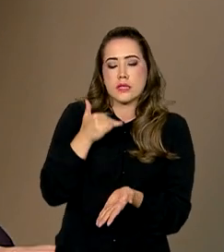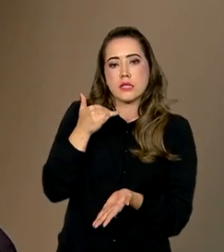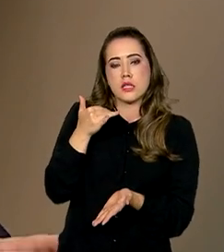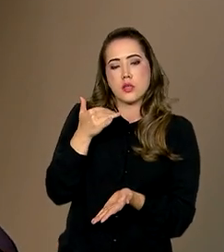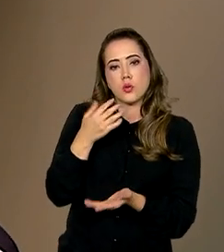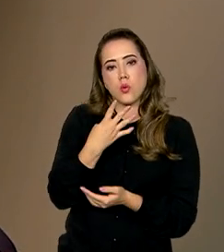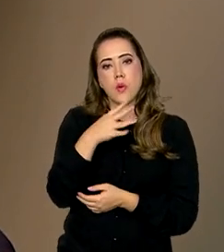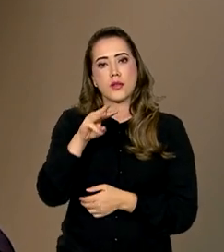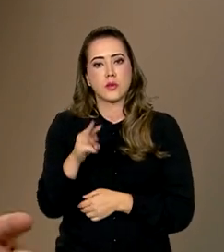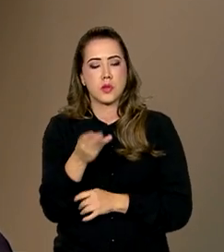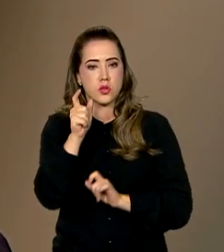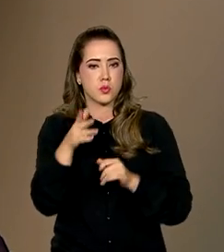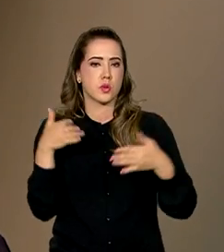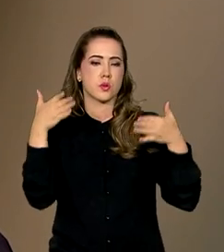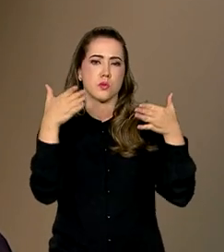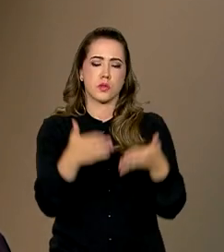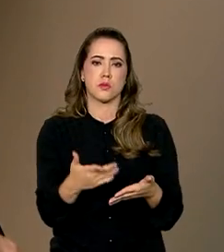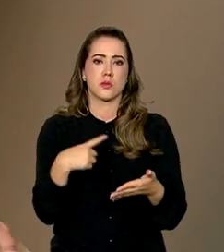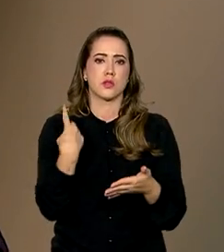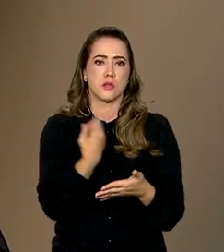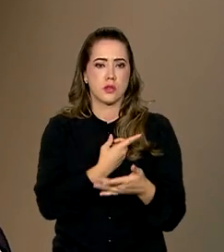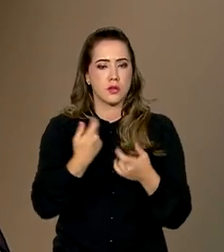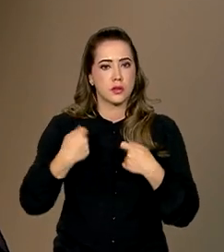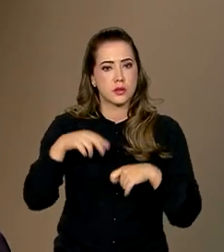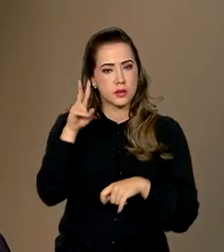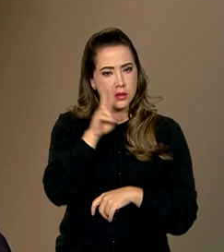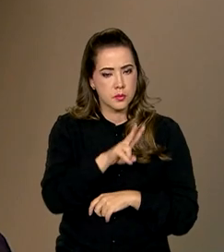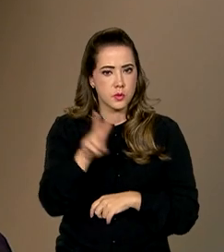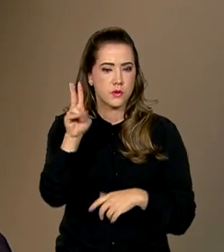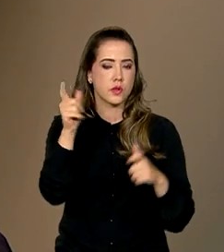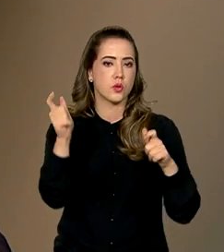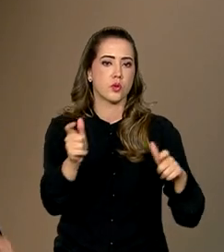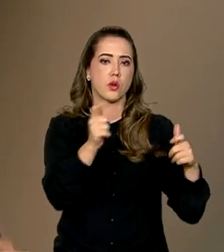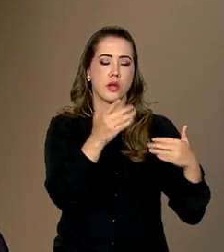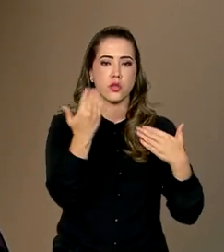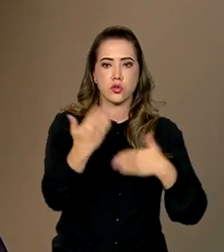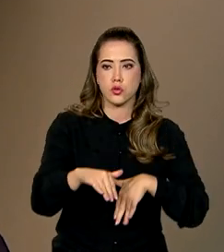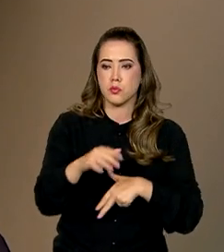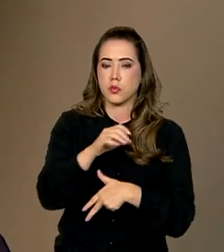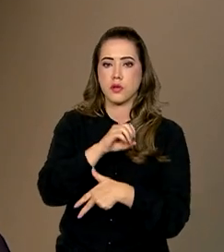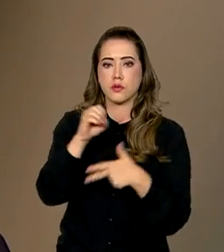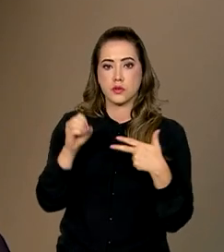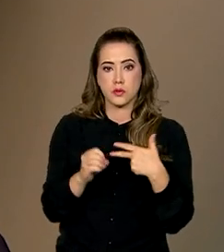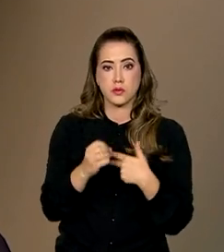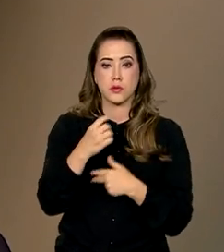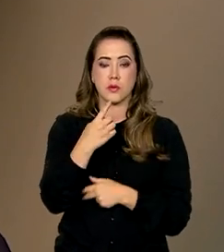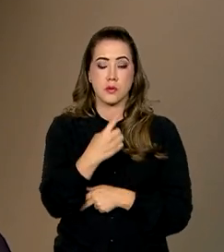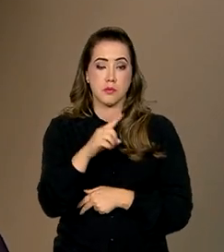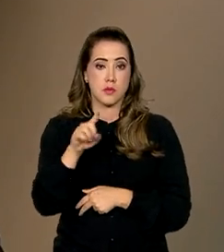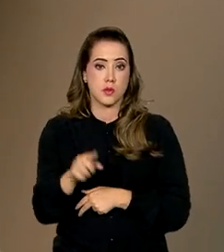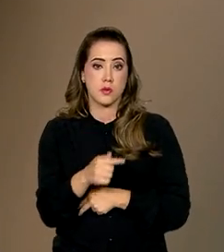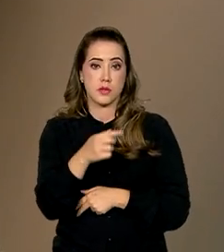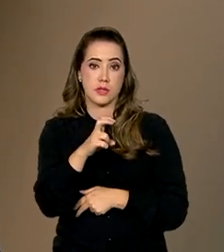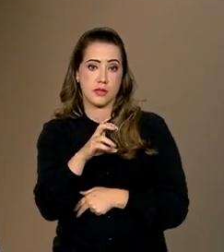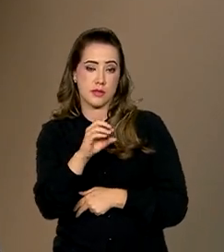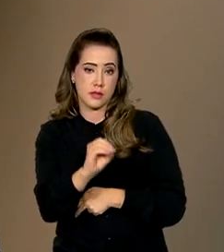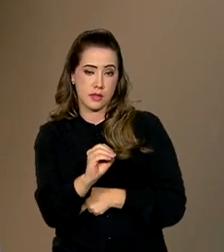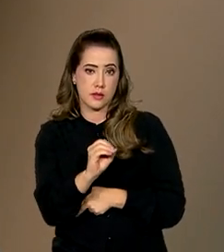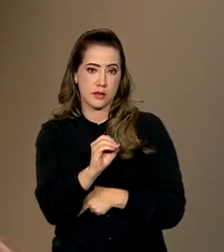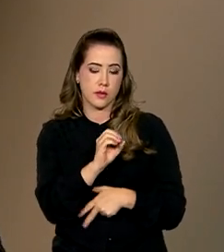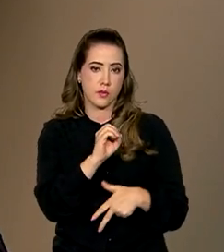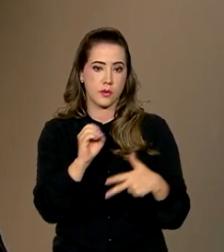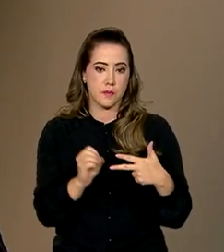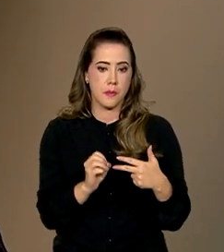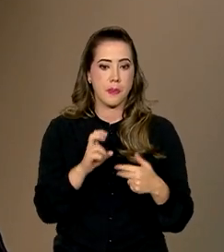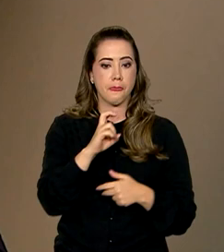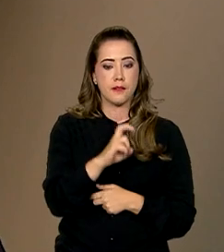milhões de participantes que nós queremos ver nos locais de aplicação do Enem, 1.750 municípios, em 5 de